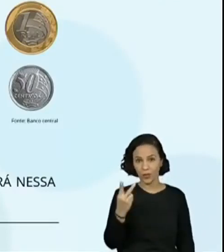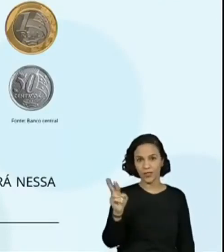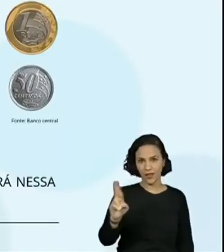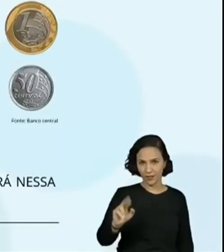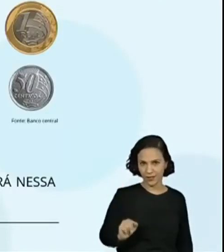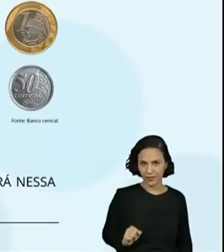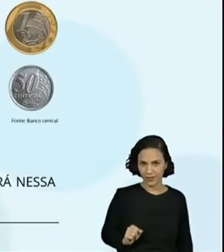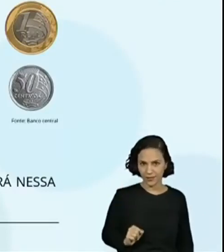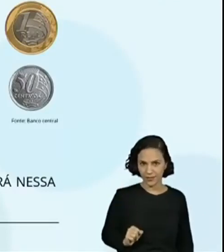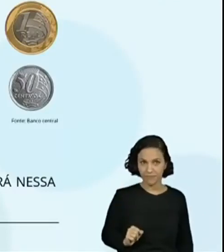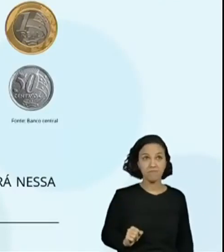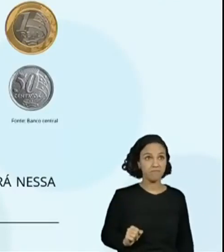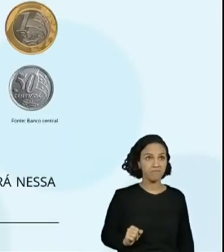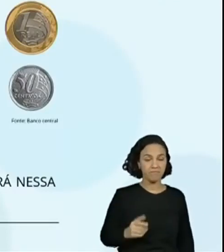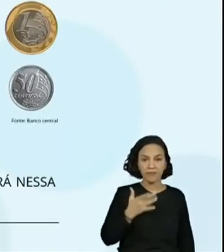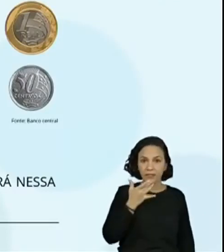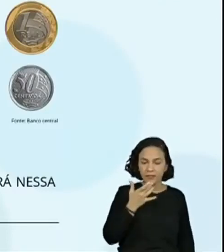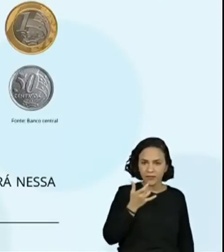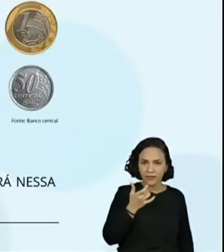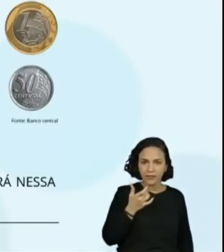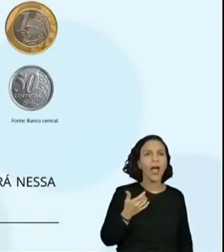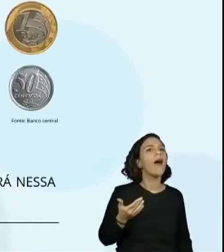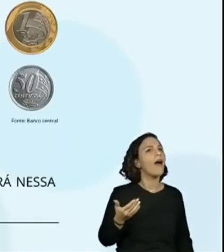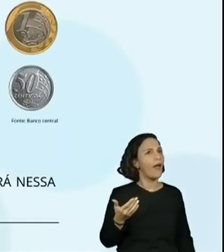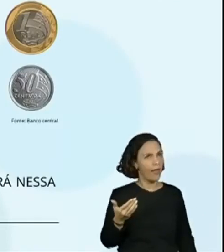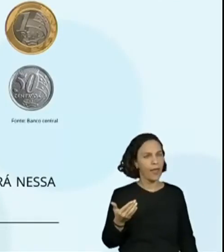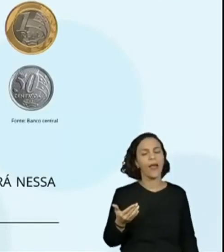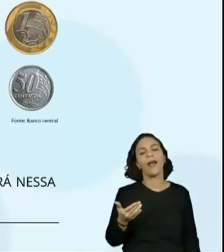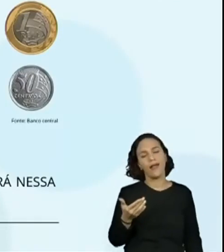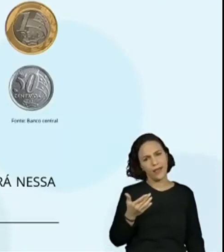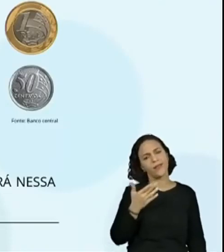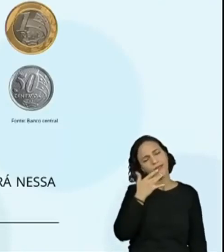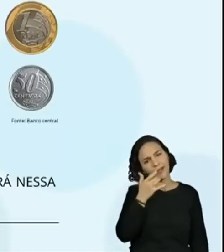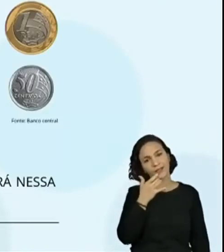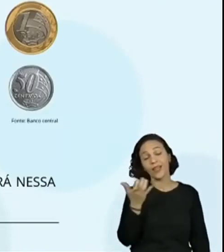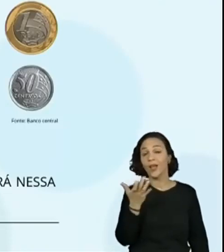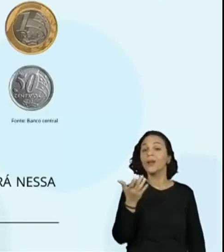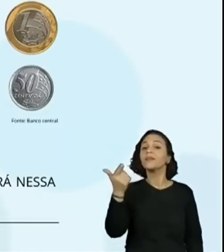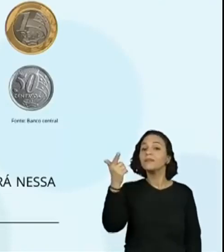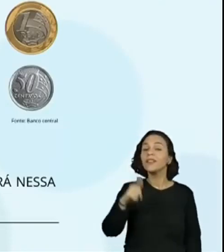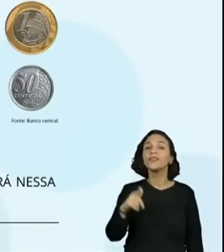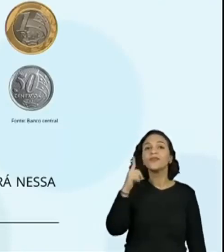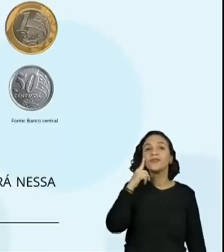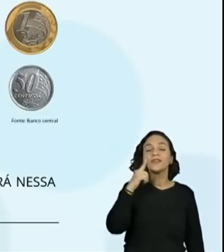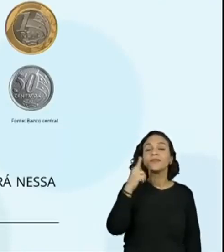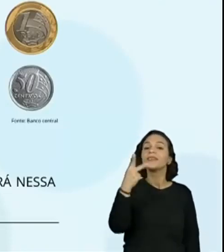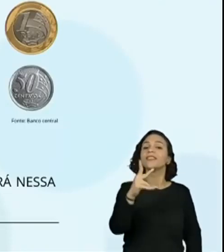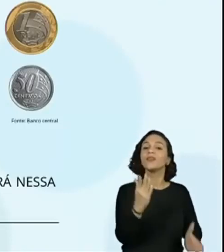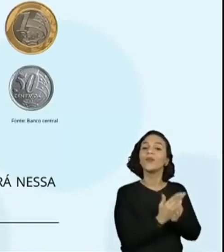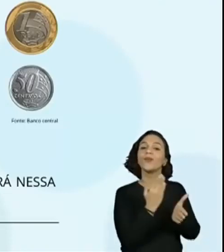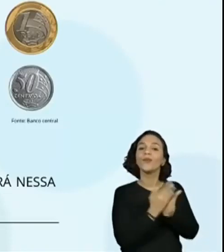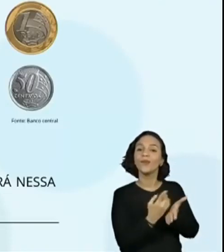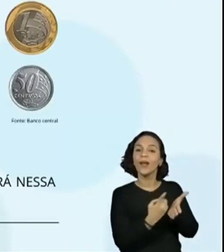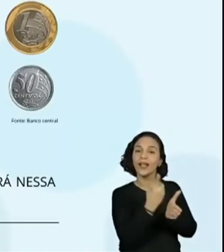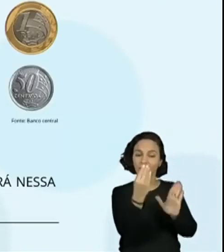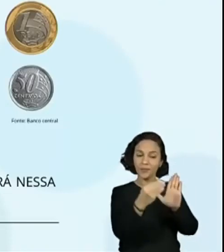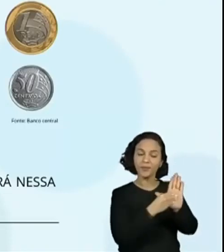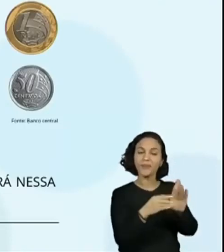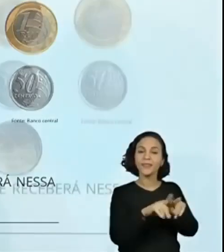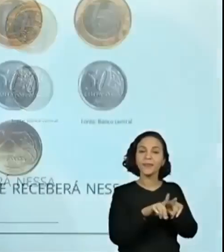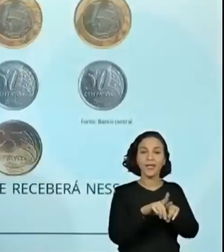Ficou fácil agora, né, Prô? Ah, com de um real está fácil. Isso, agora eu quero ver se eles conseguem fazer lá no caderno. Vamos lá, turminha.